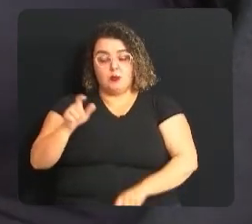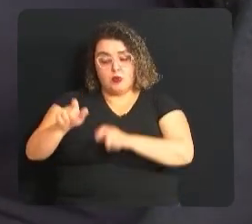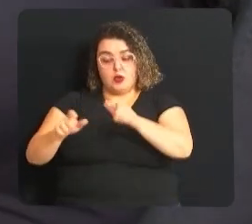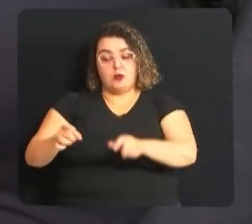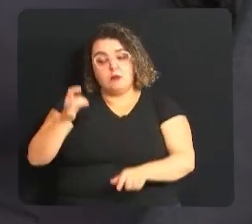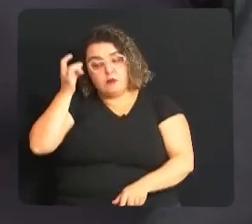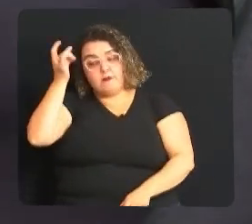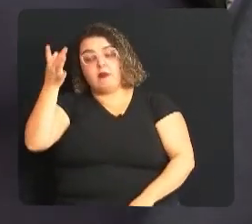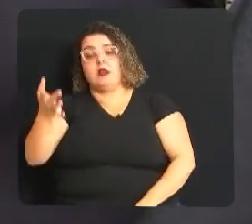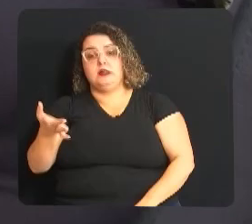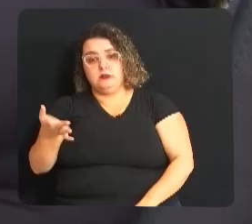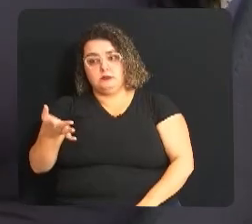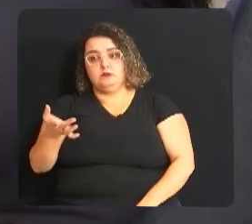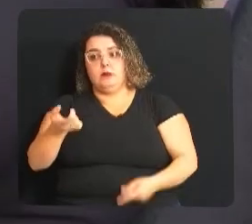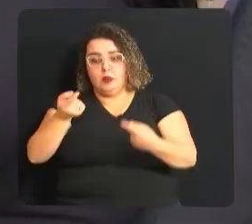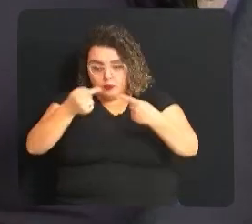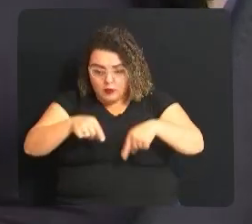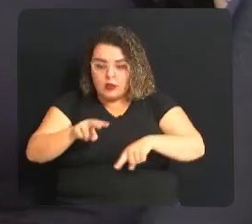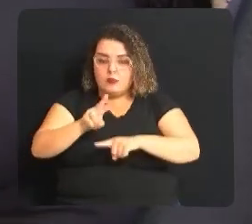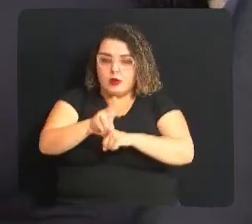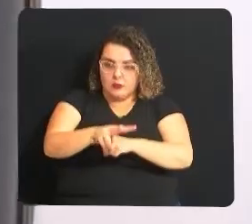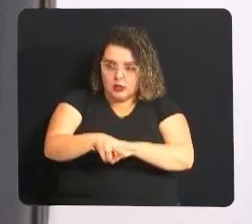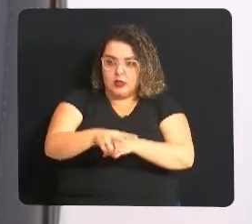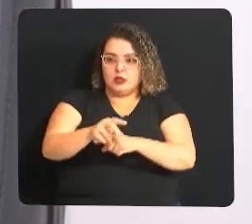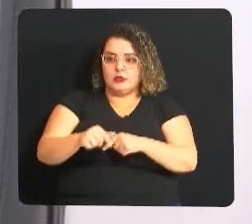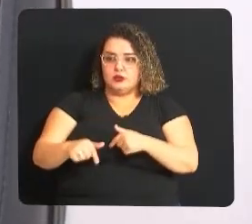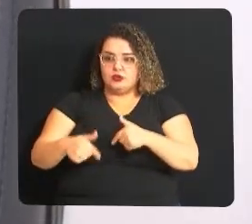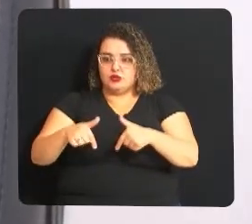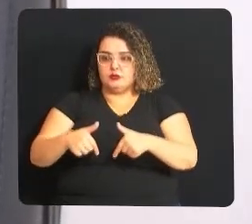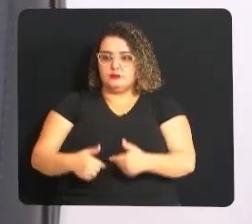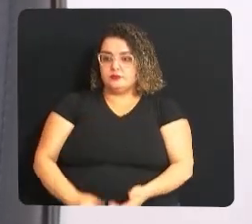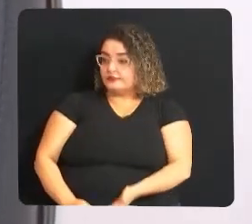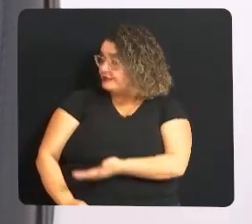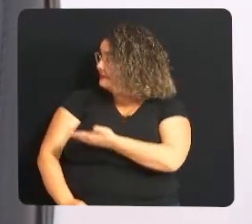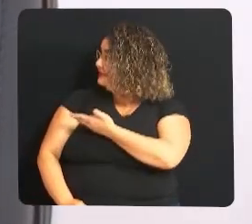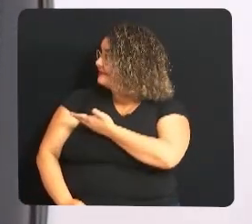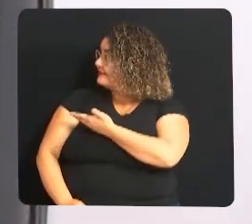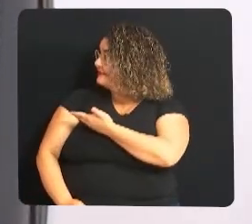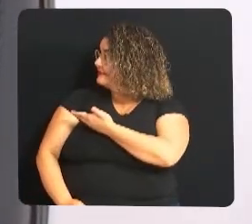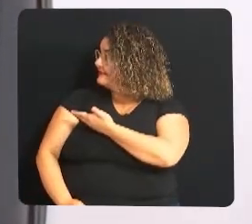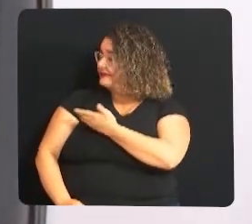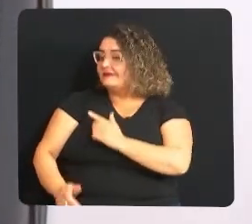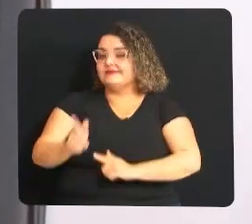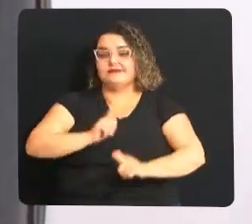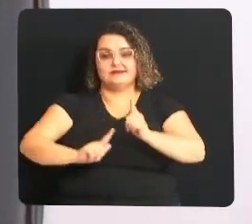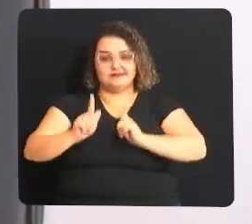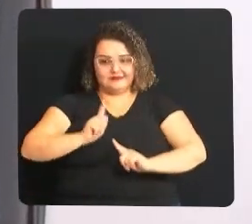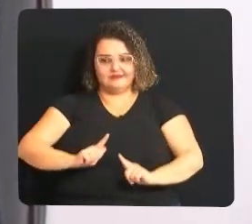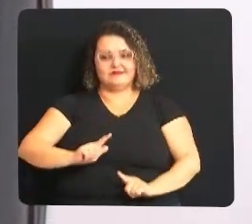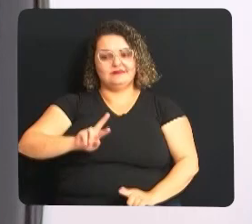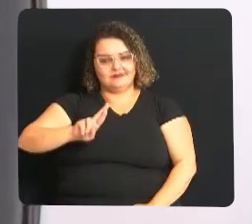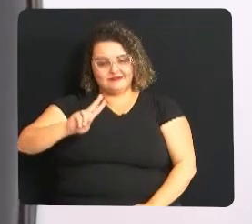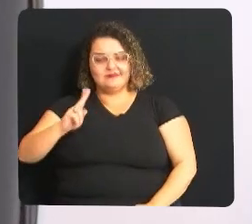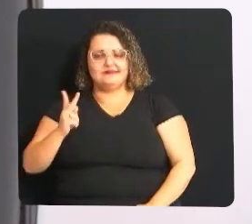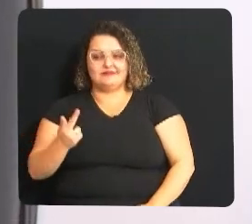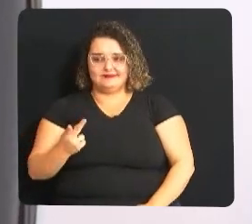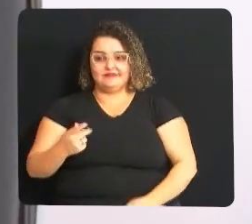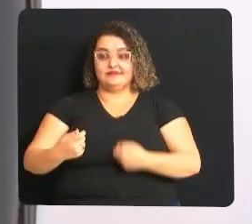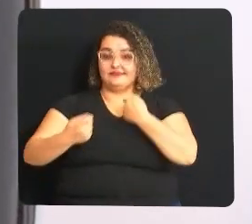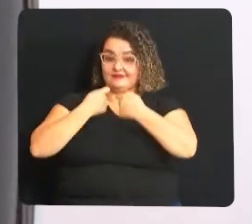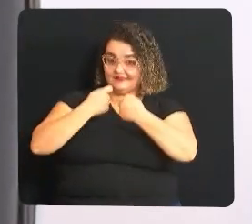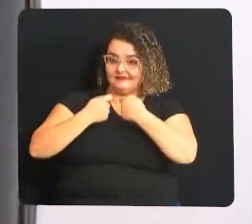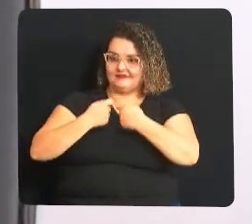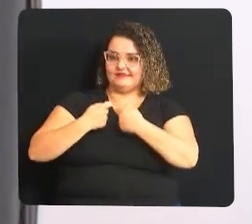para concorrer a uma vaga de emprego. A Michele, que é gestora de recursos humanos, faz entrevistas